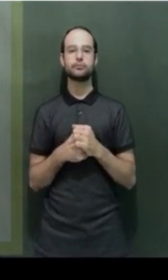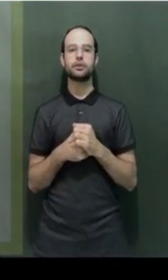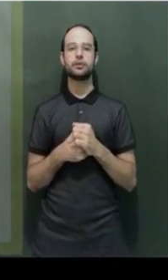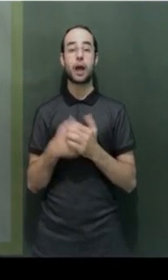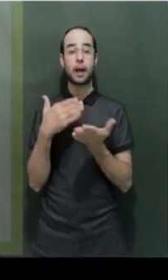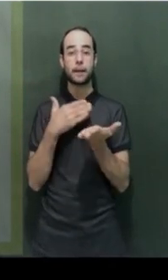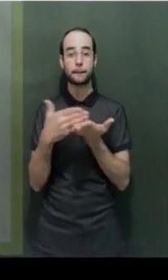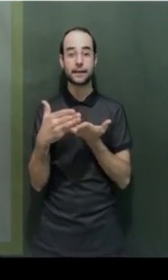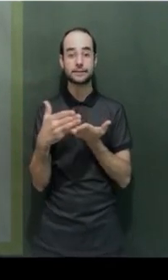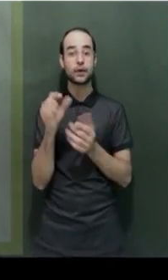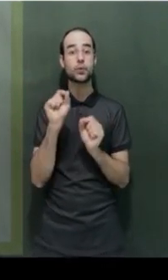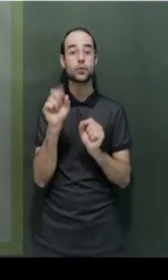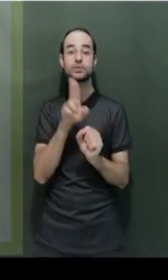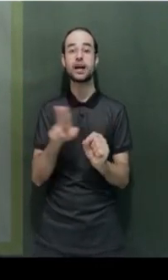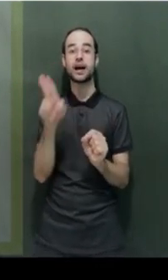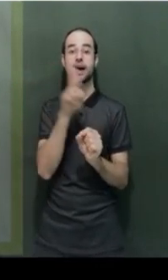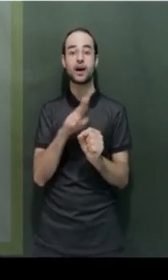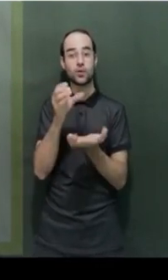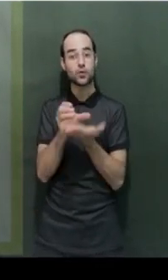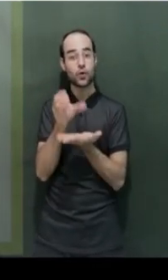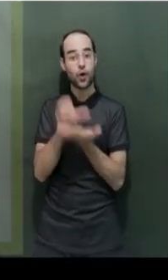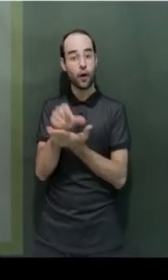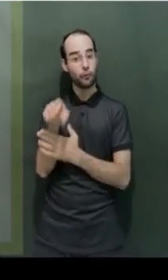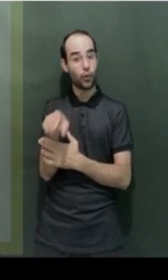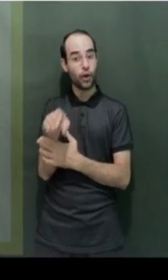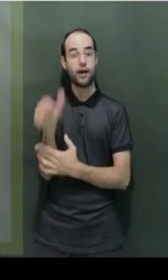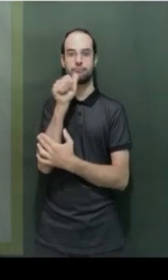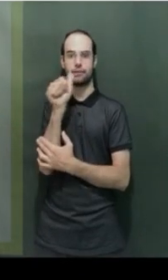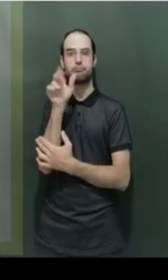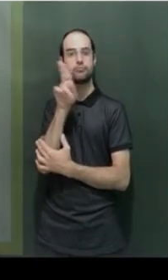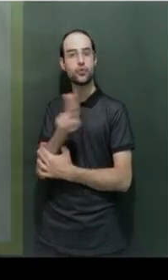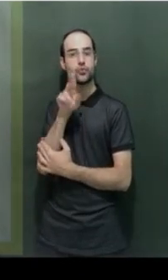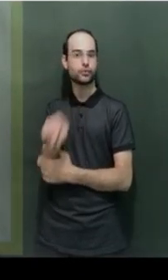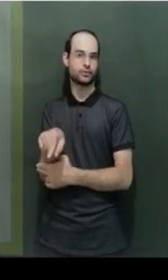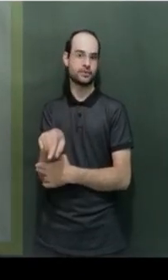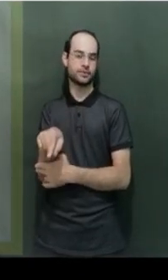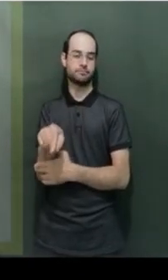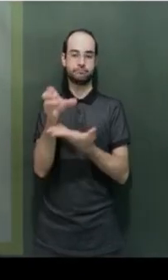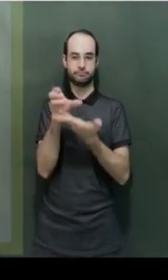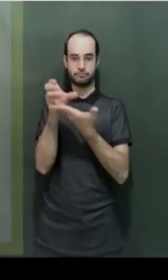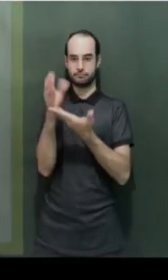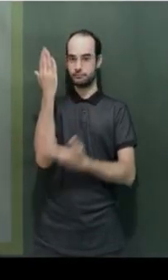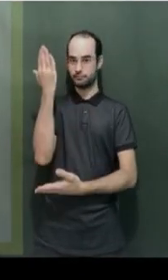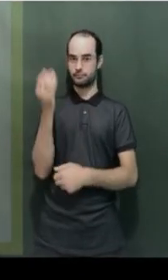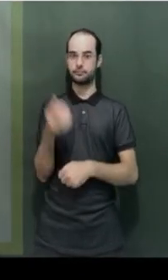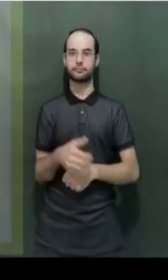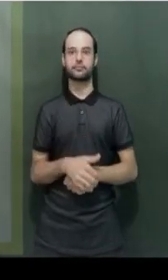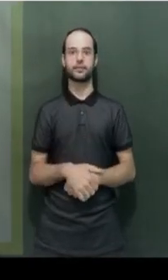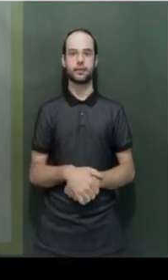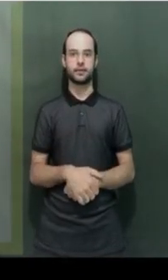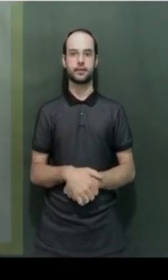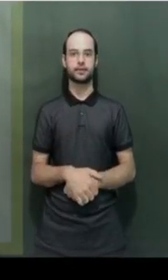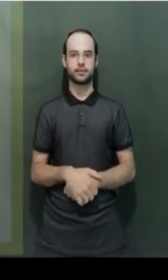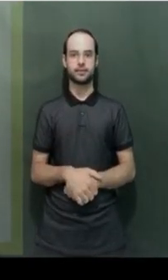Então, o primeiro passo seria utilizar o copo que a criança bebe, né? Então, no caso, eu peguei este copo aqui para